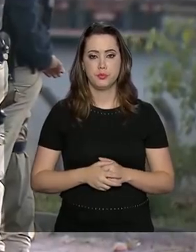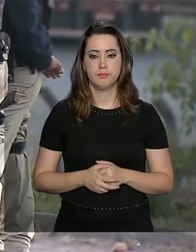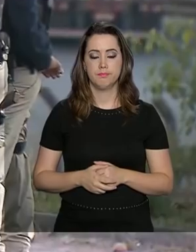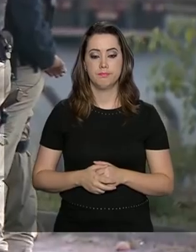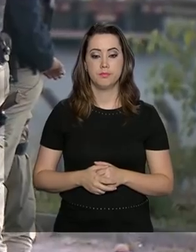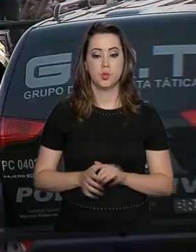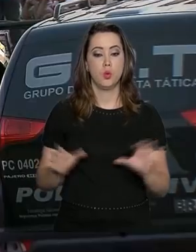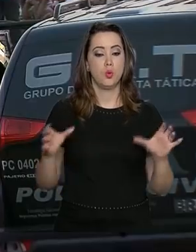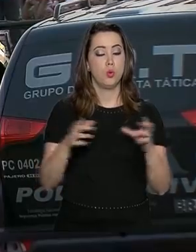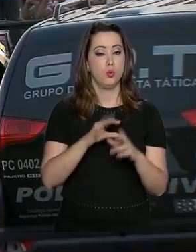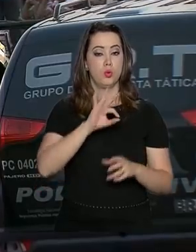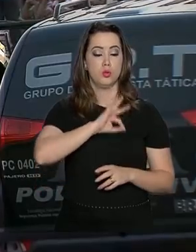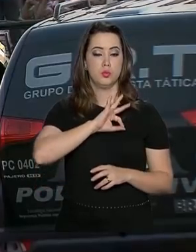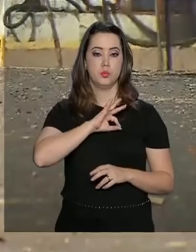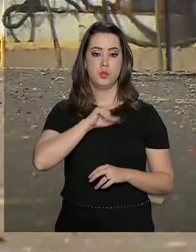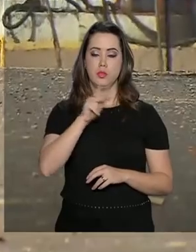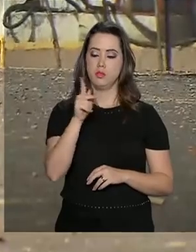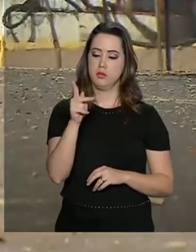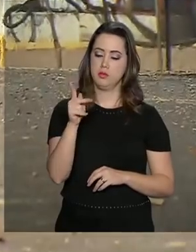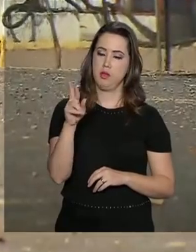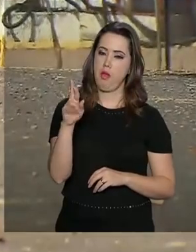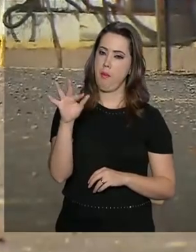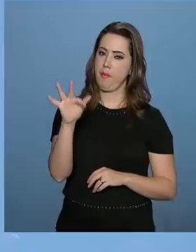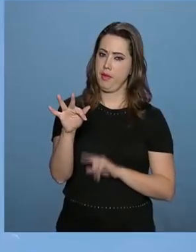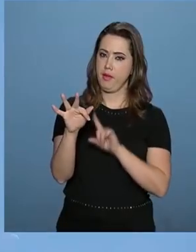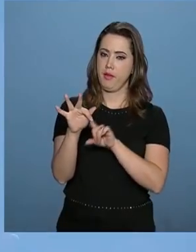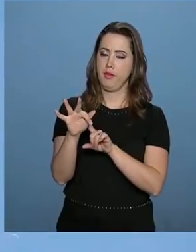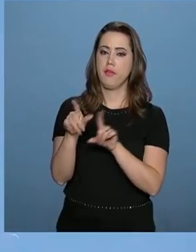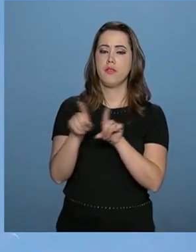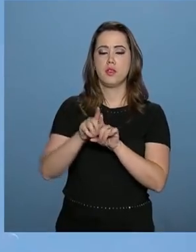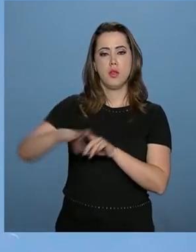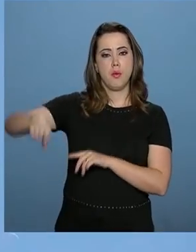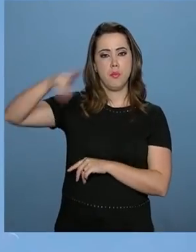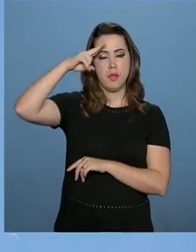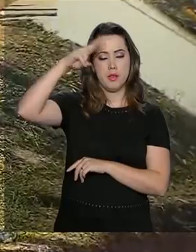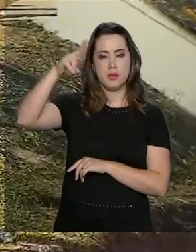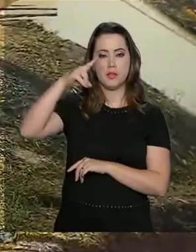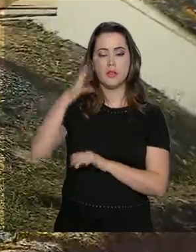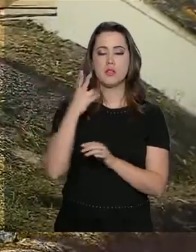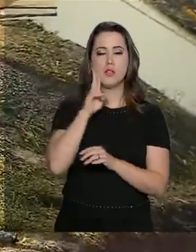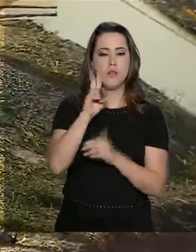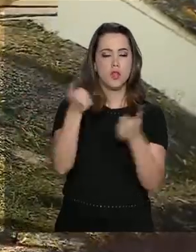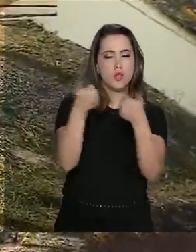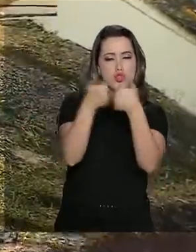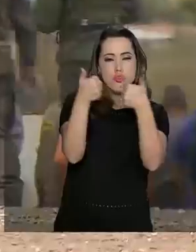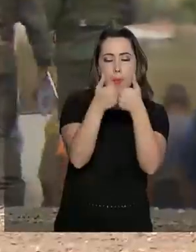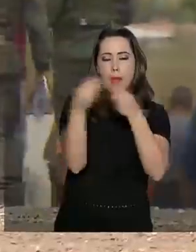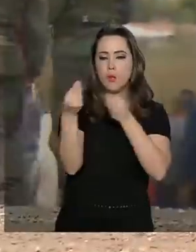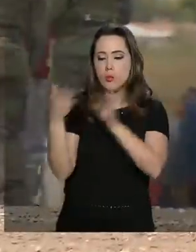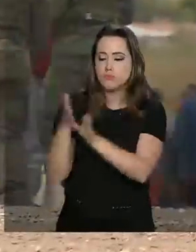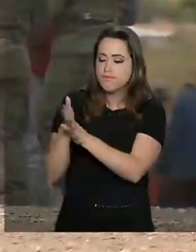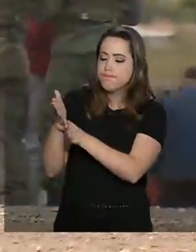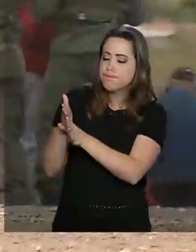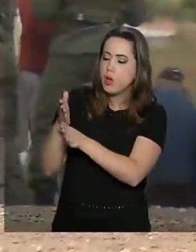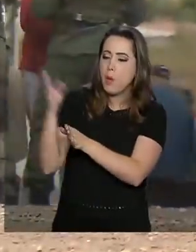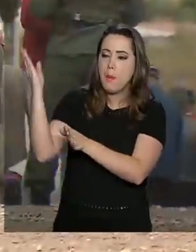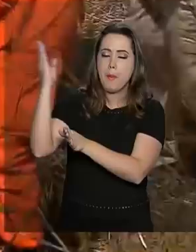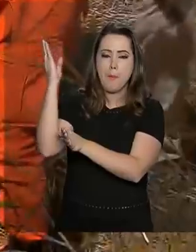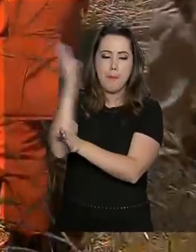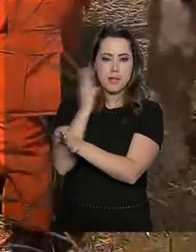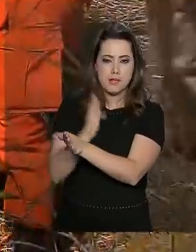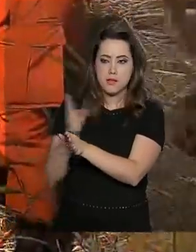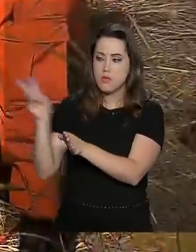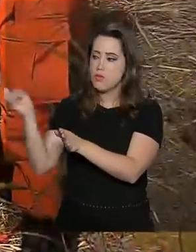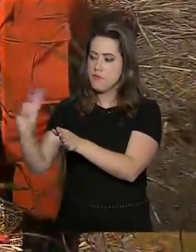Agentes da Polícia Rodoviária Federal e do Exército Brasileiro acompanham de perto a movimentação na fronteira entre Brasil e Venezuela.